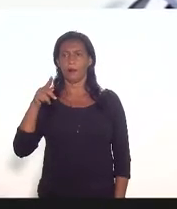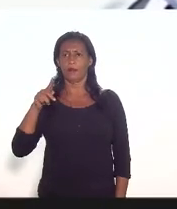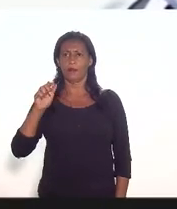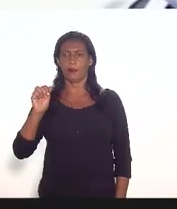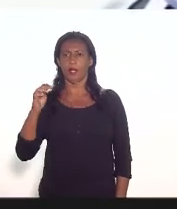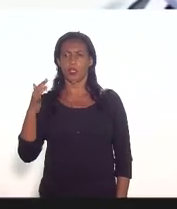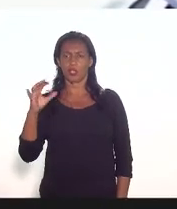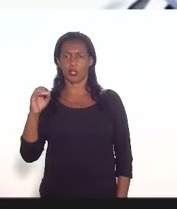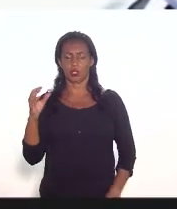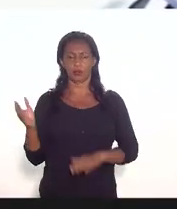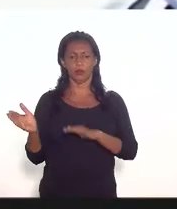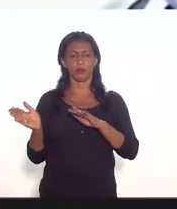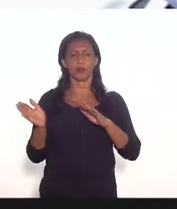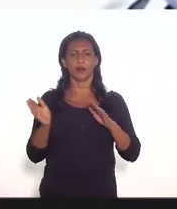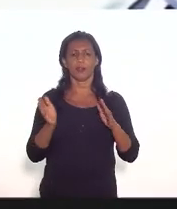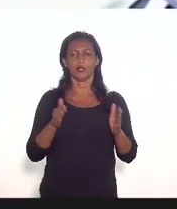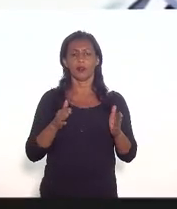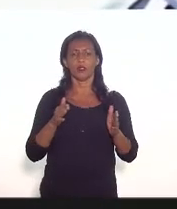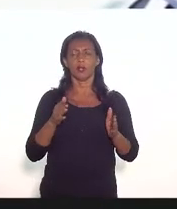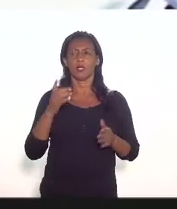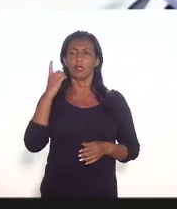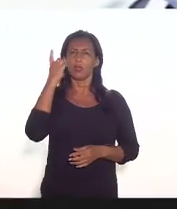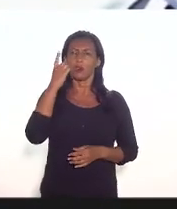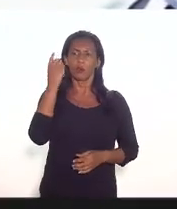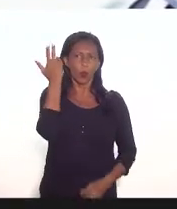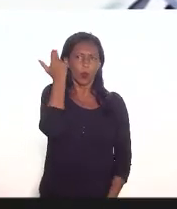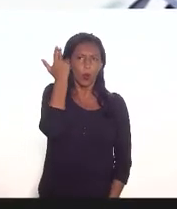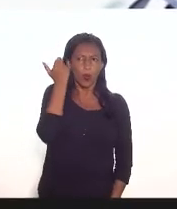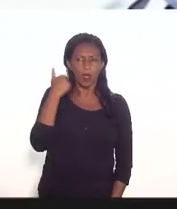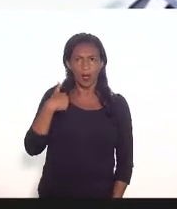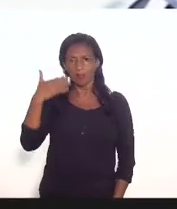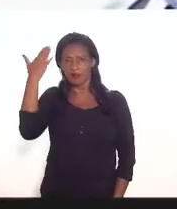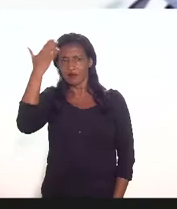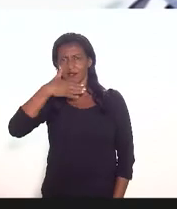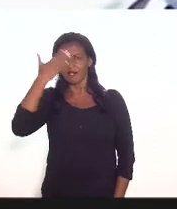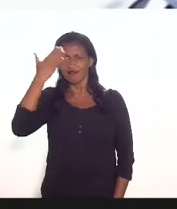Eleomar Coelho se ele ainda se encontra presente que eu não o vejo mais